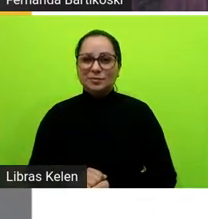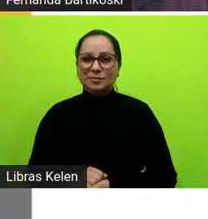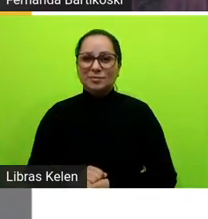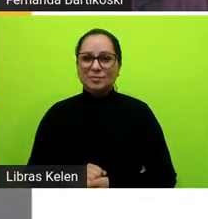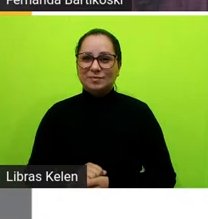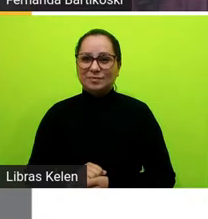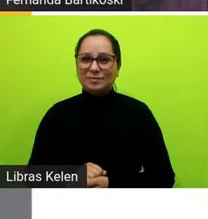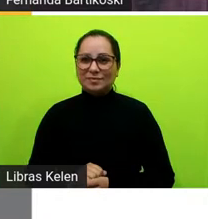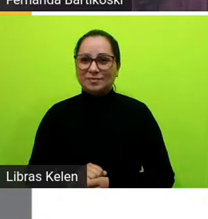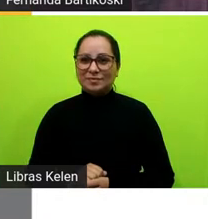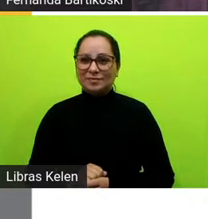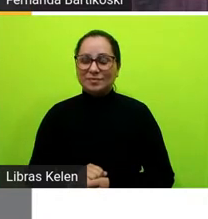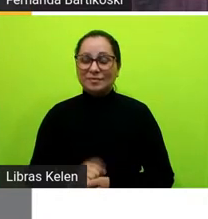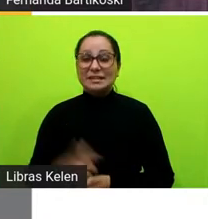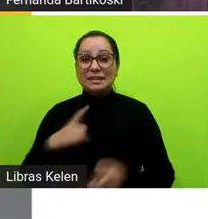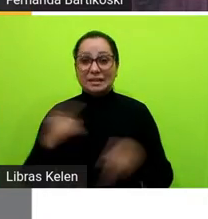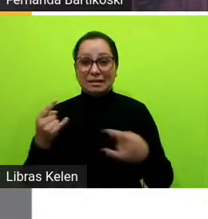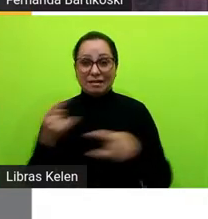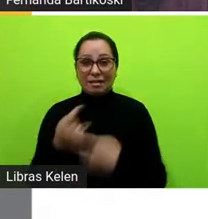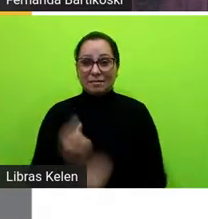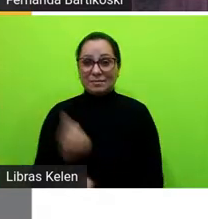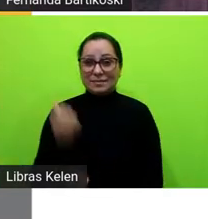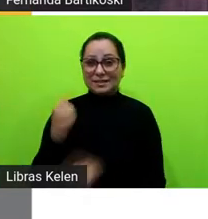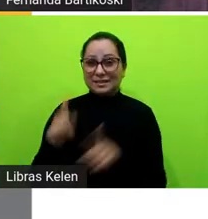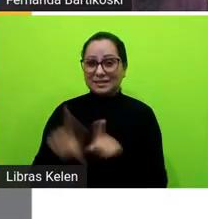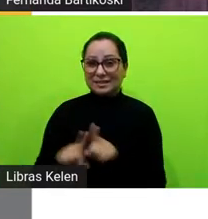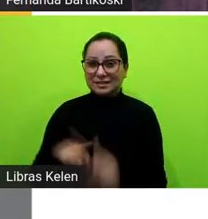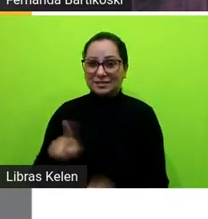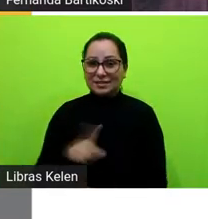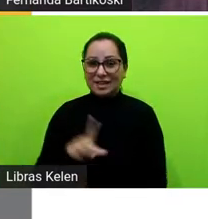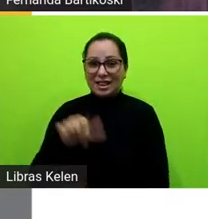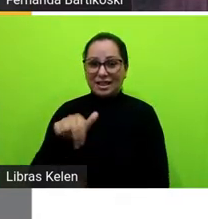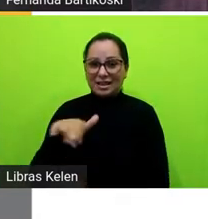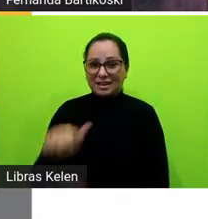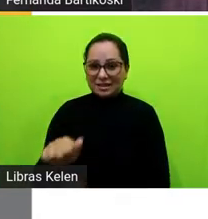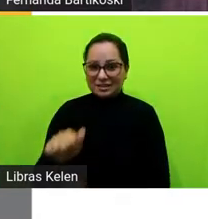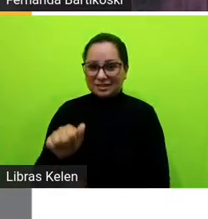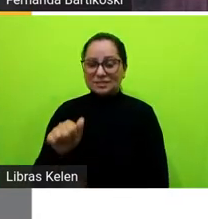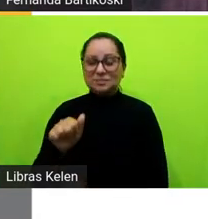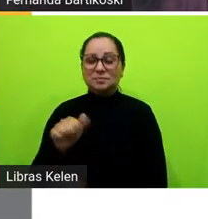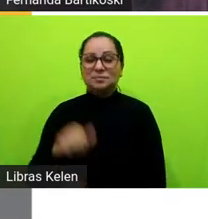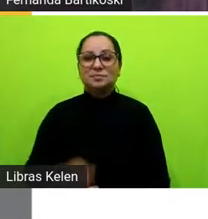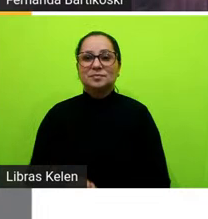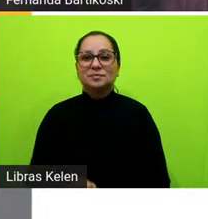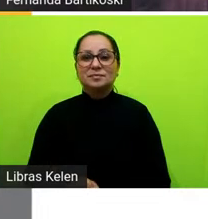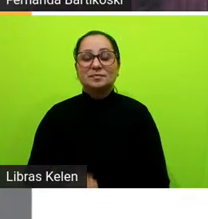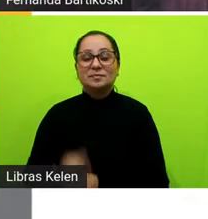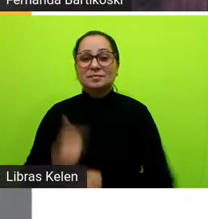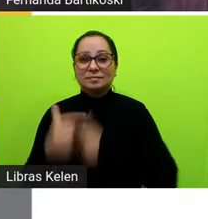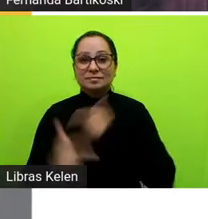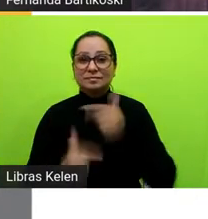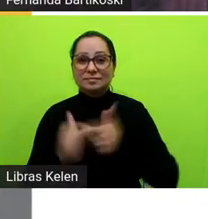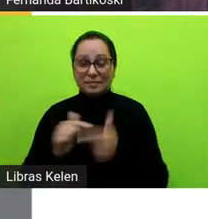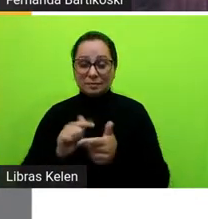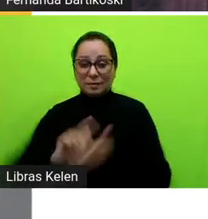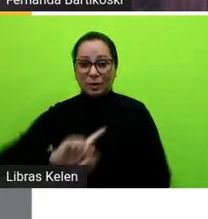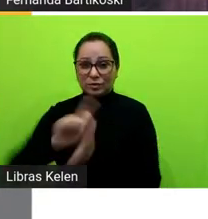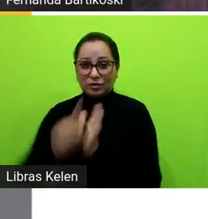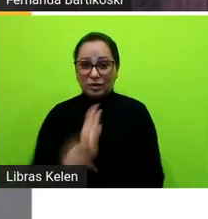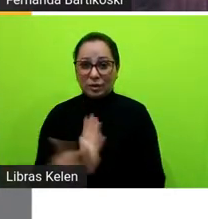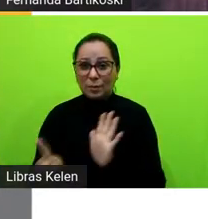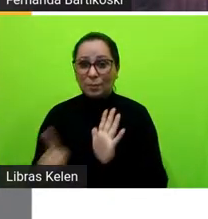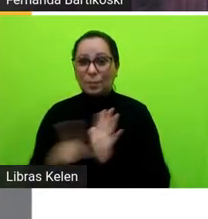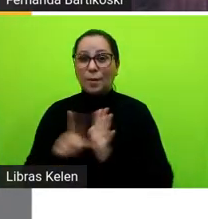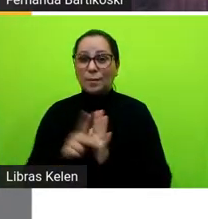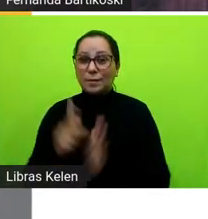Olha, tem um da live anterior, Fernanda, professora Liana Bartos da Silva que trabalhou com o gênero biografia e